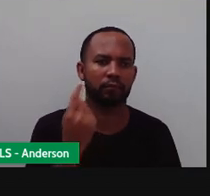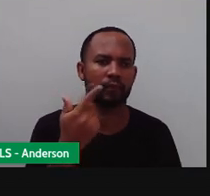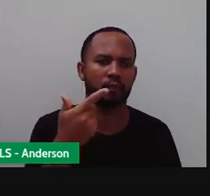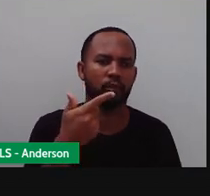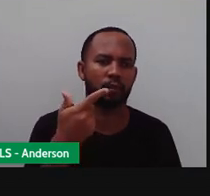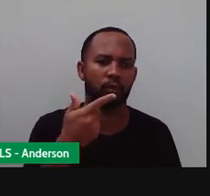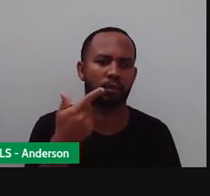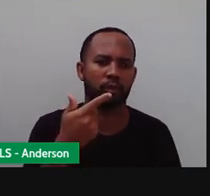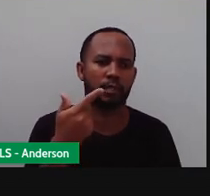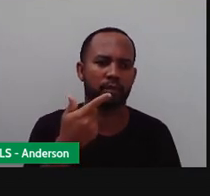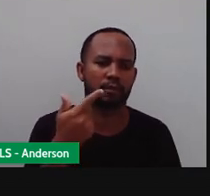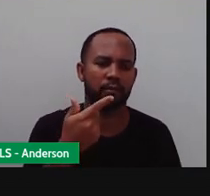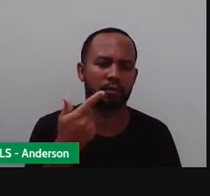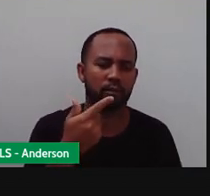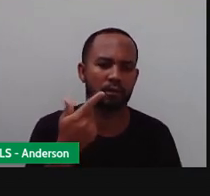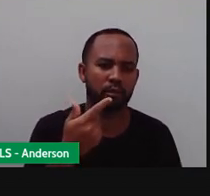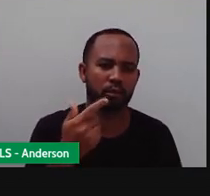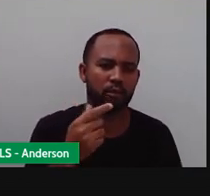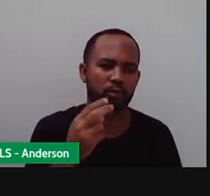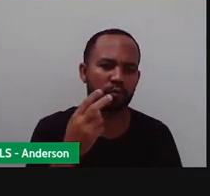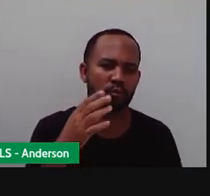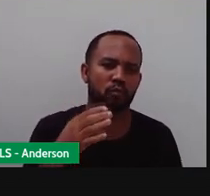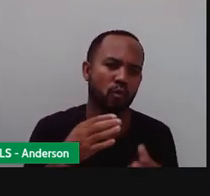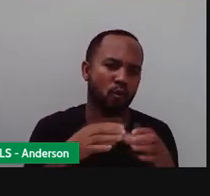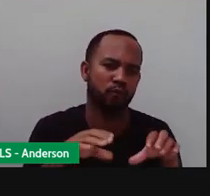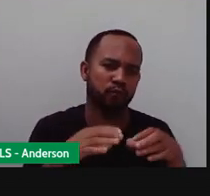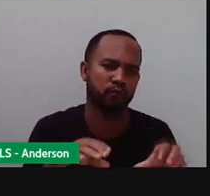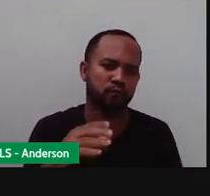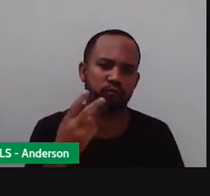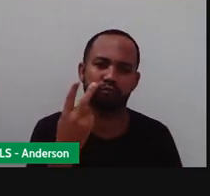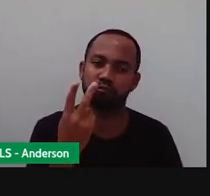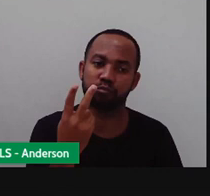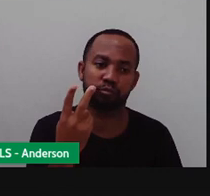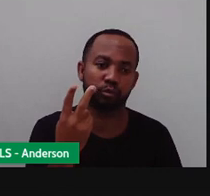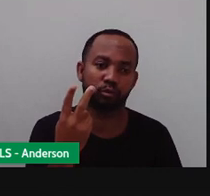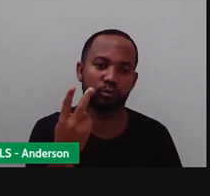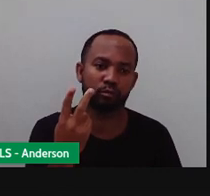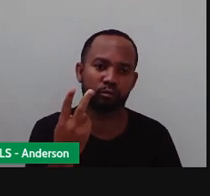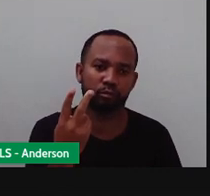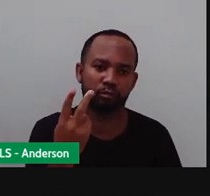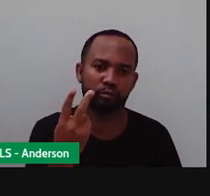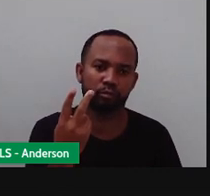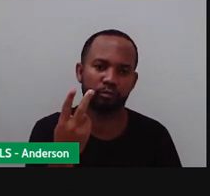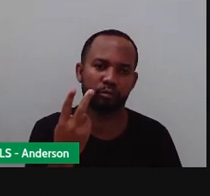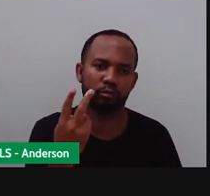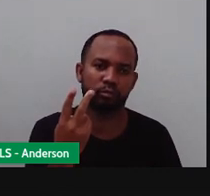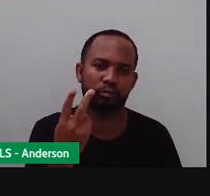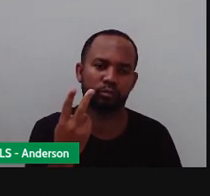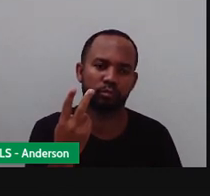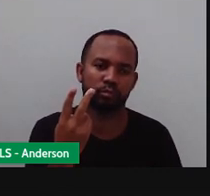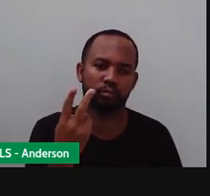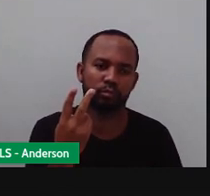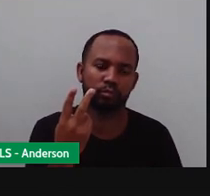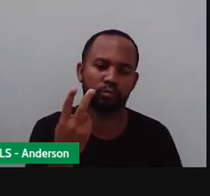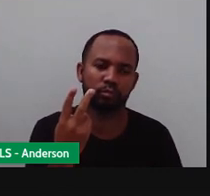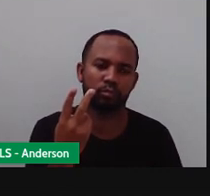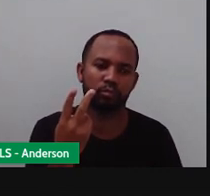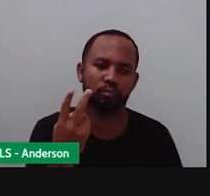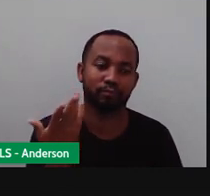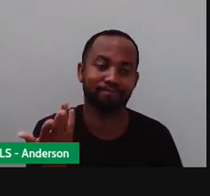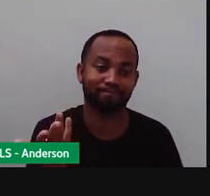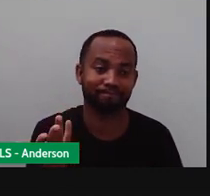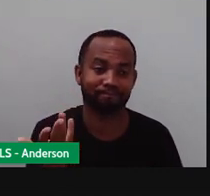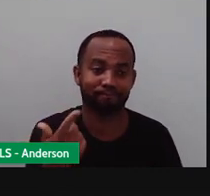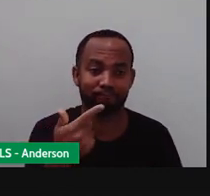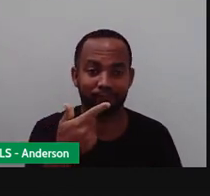quantos? Duas unidades. Então, ó. Com quantos ovos a galinha ficou? Quantos aqui, ó? Duas